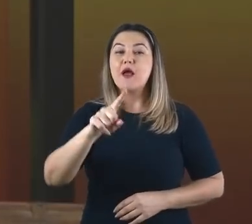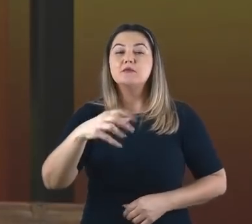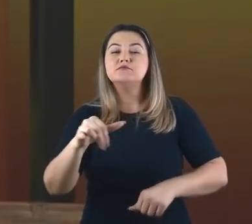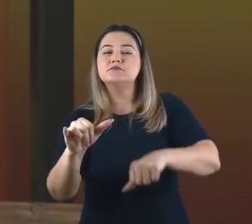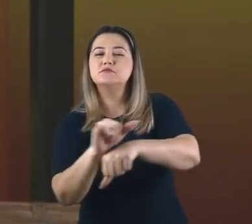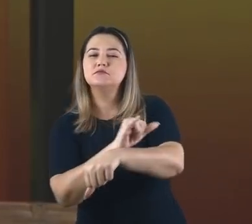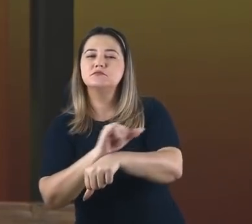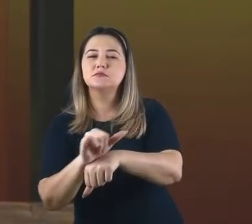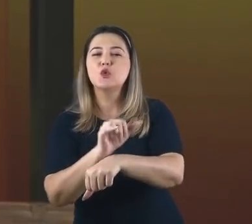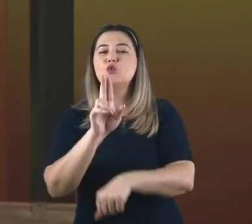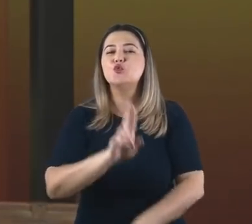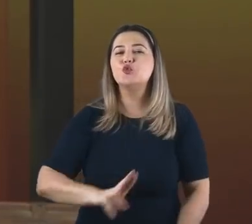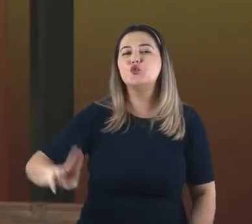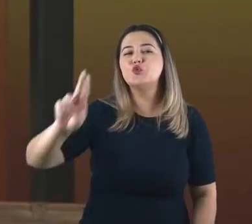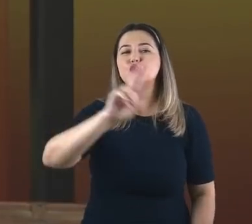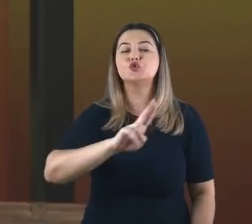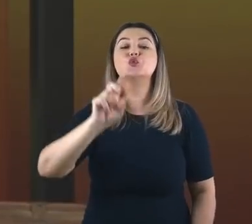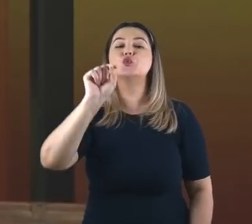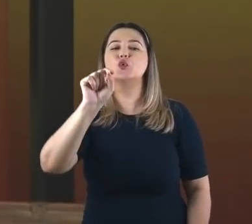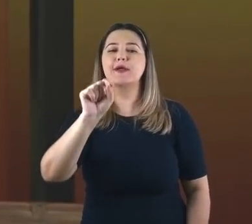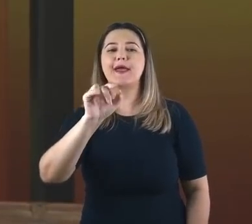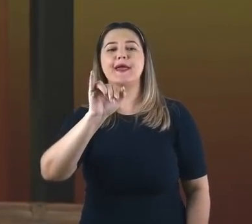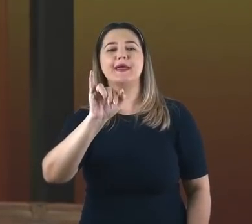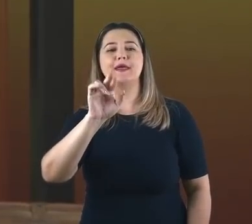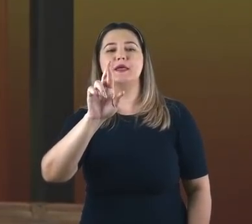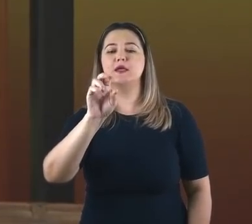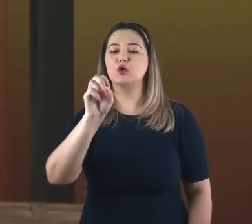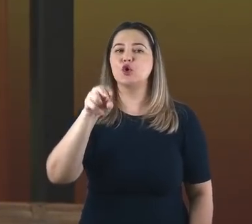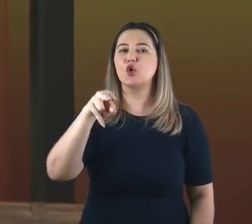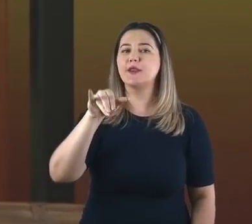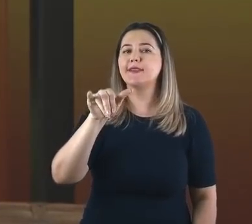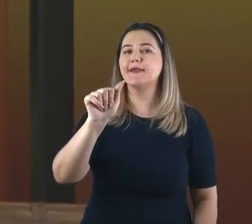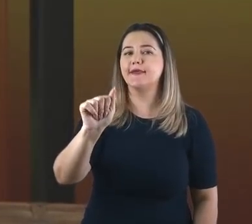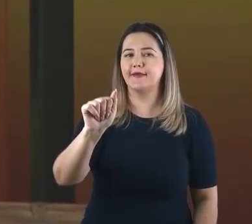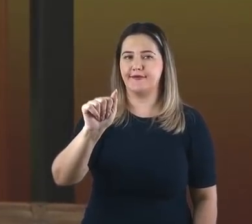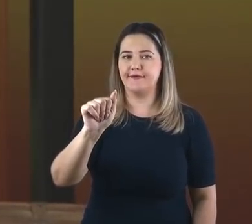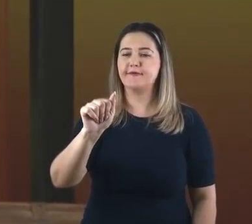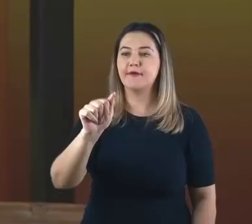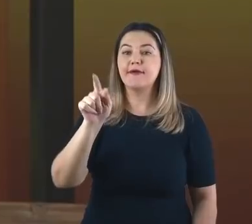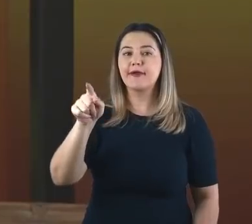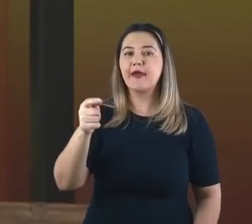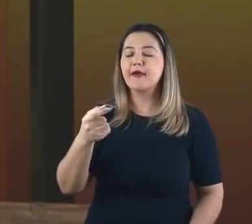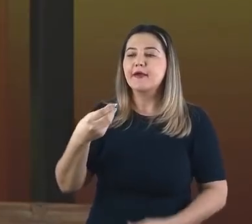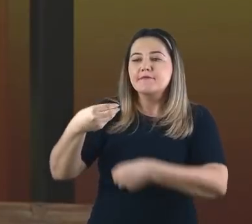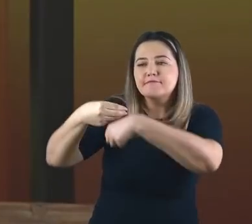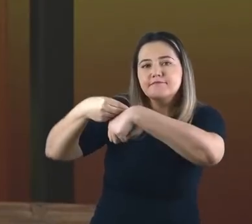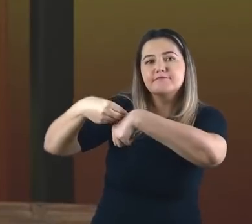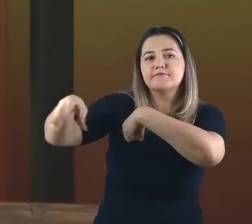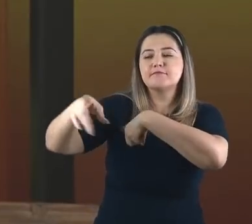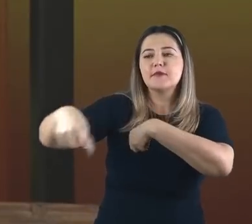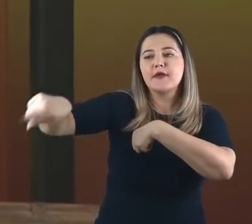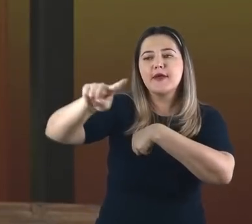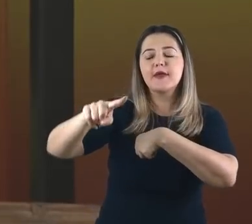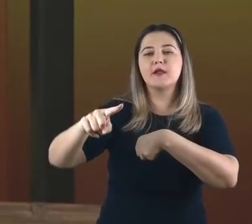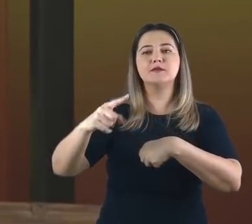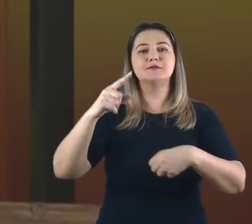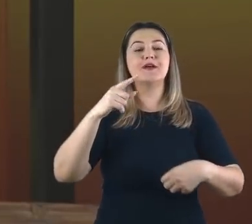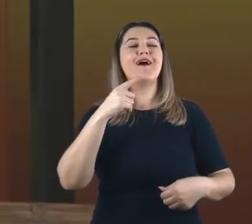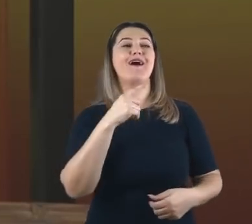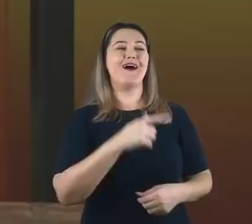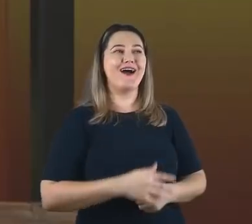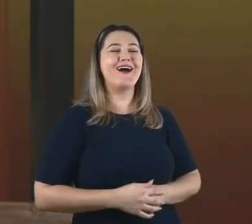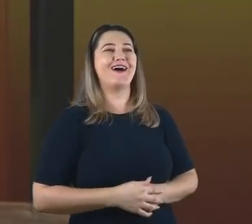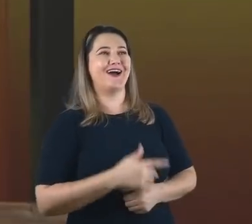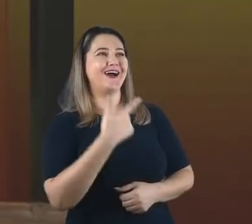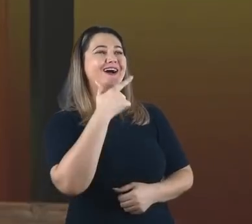aquilo ali era o uso sábio da ironia, um recurso usado por sábios, na época de Jesus por rabinos, para, através do